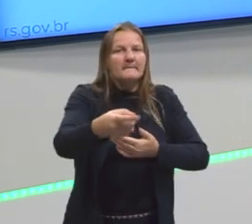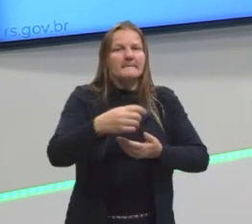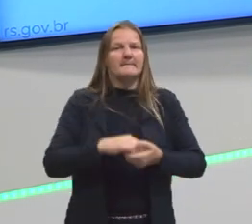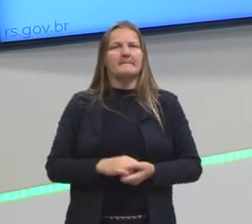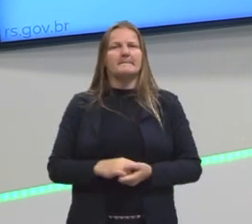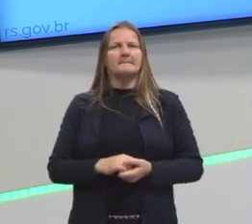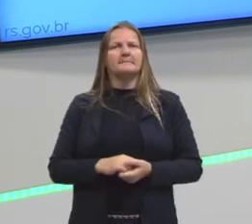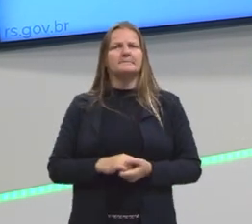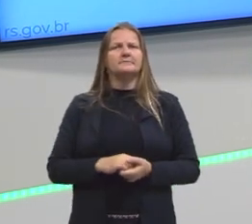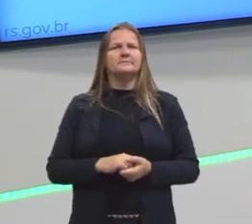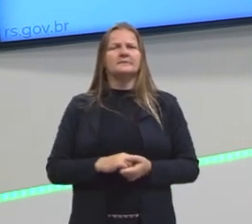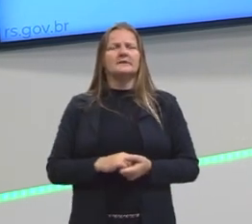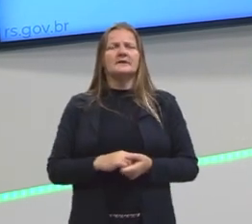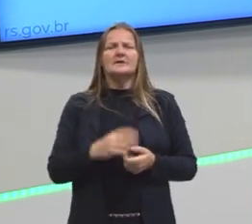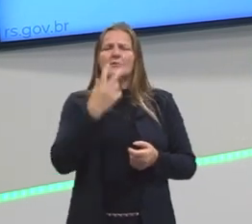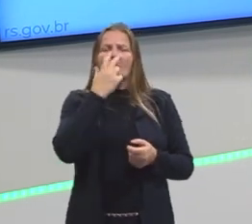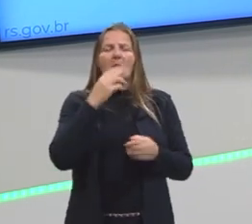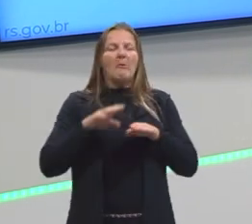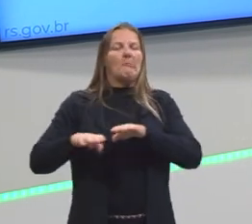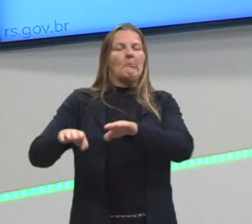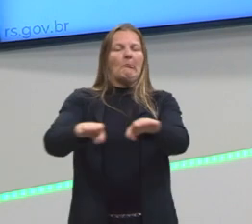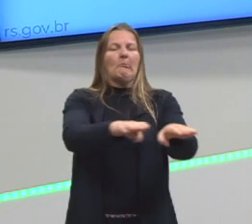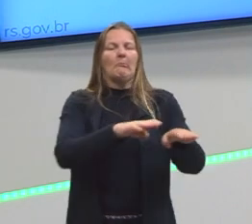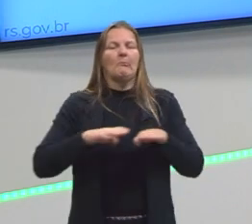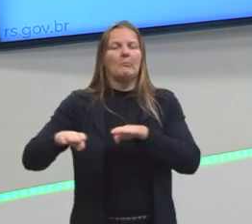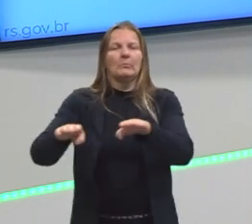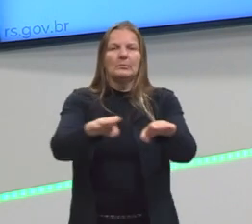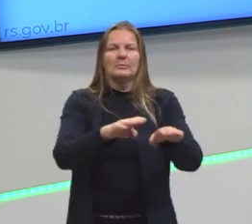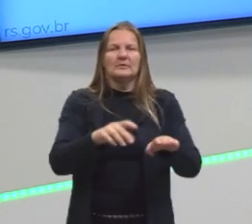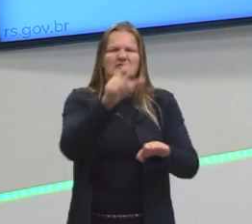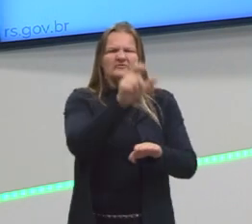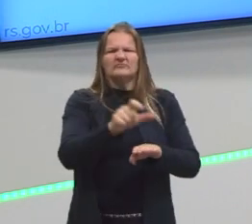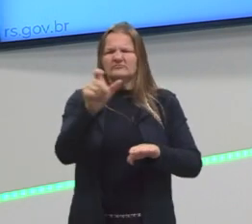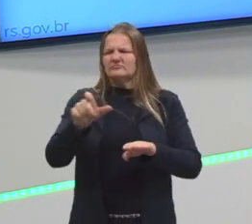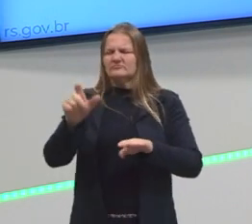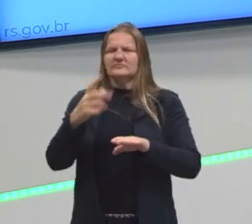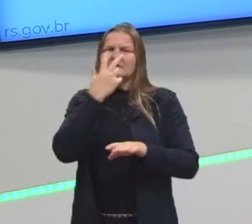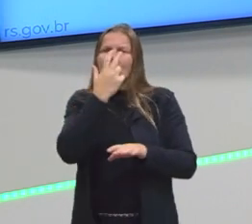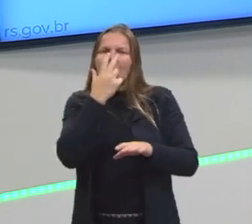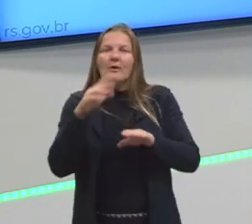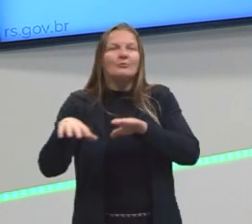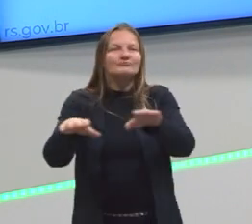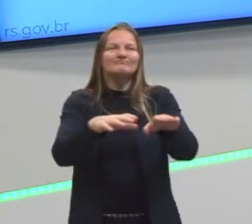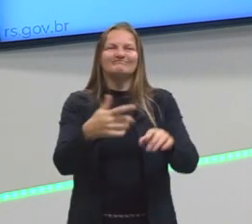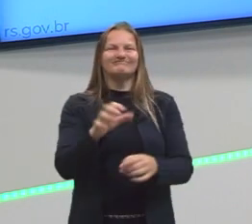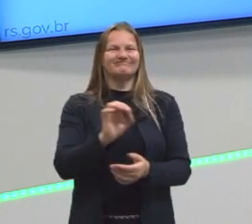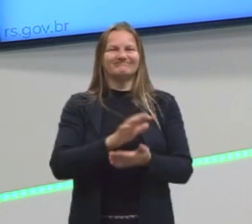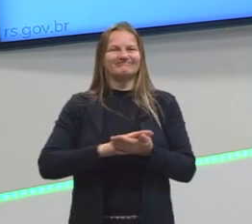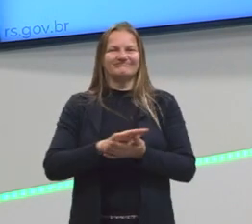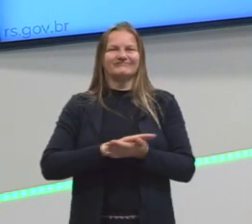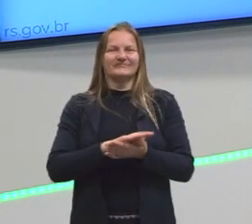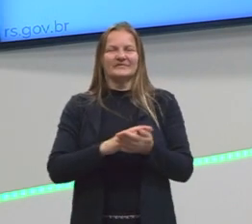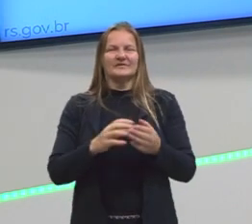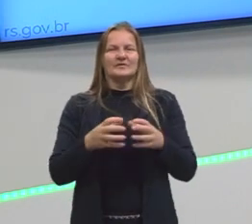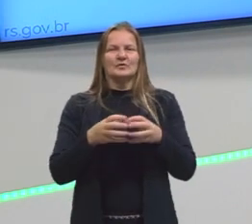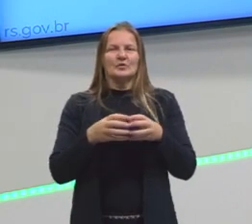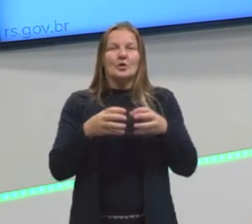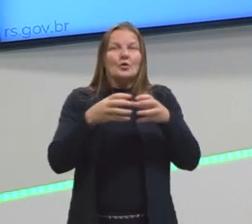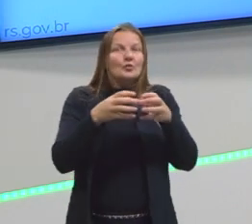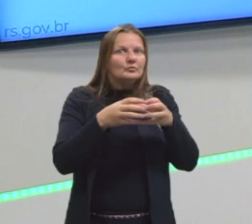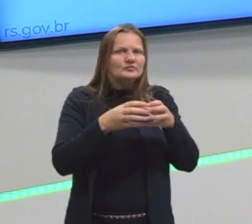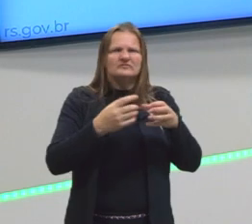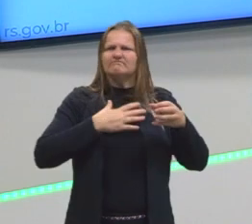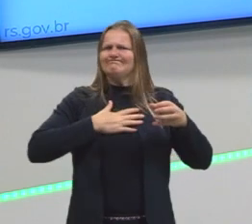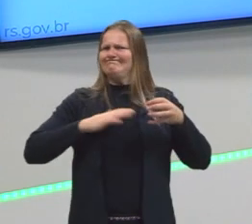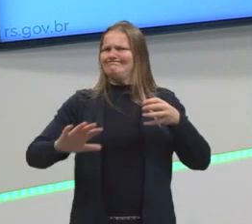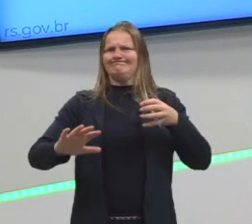massa tentando massificar os gostos, os nossos gostos. O que acontece? Há grupos que